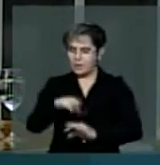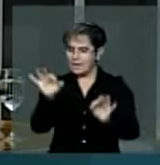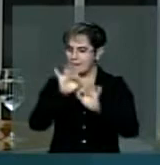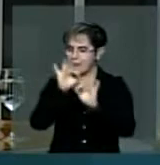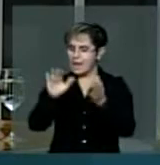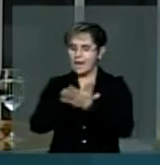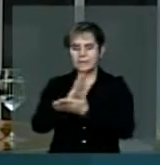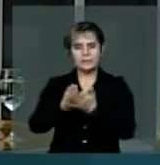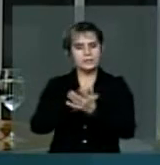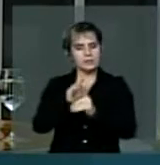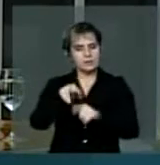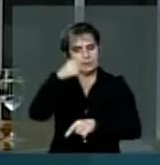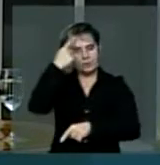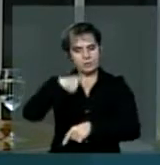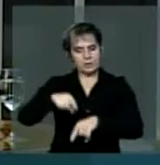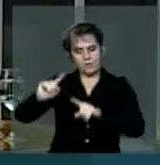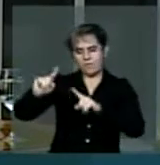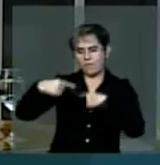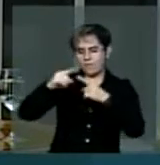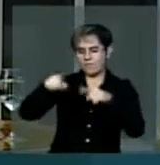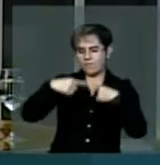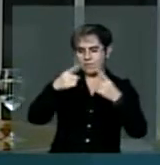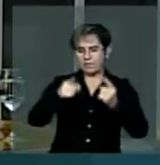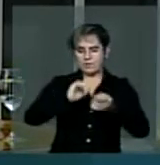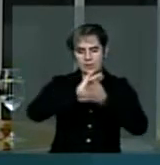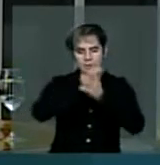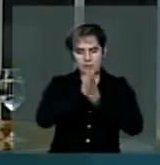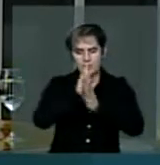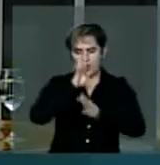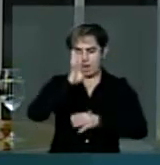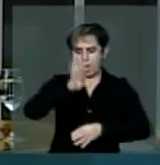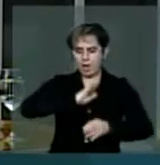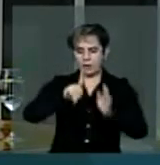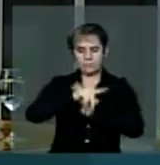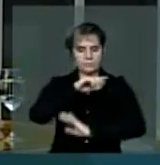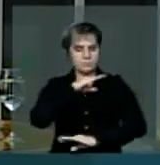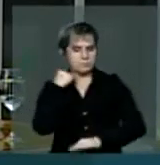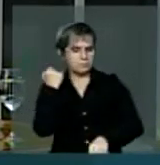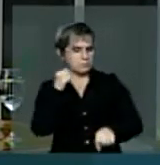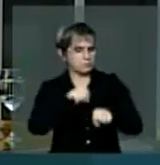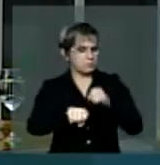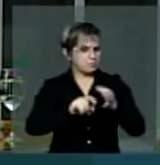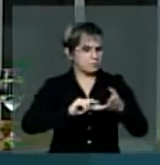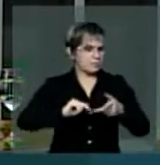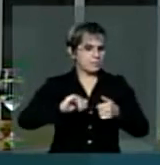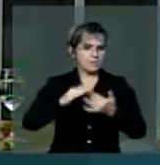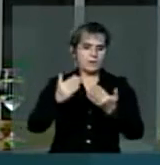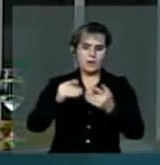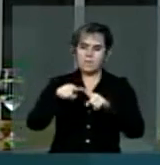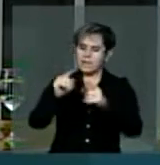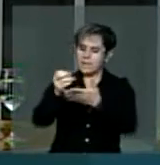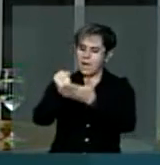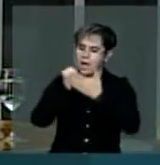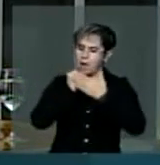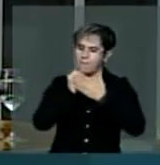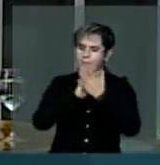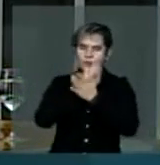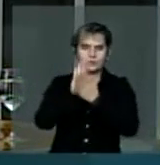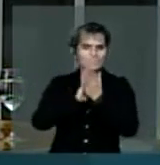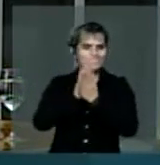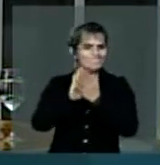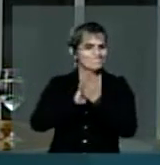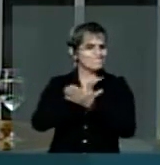da perseguição, das ameaças de morte e que não recebeu sequer uma